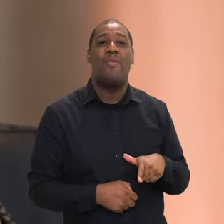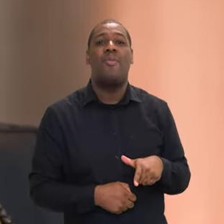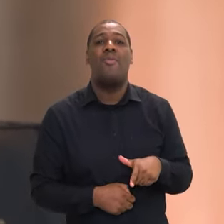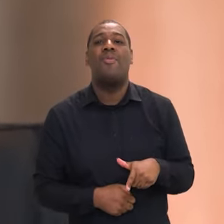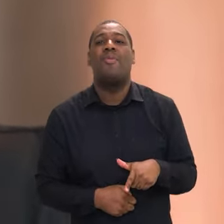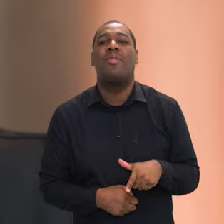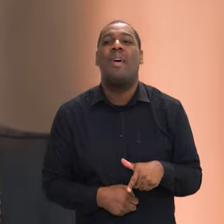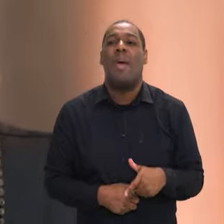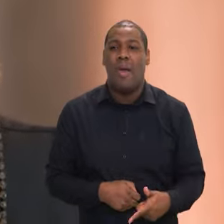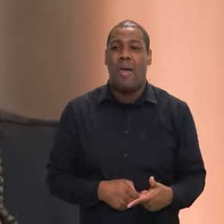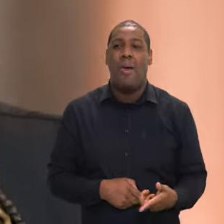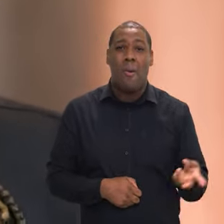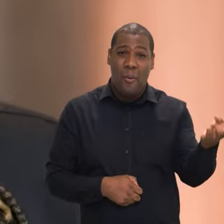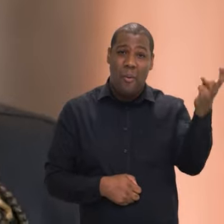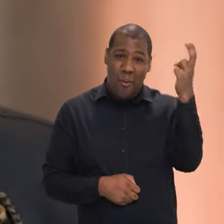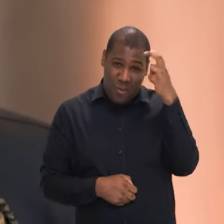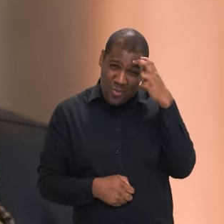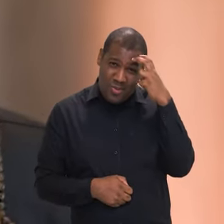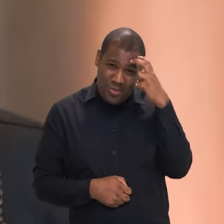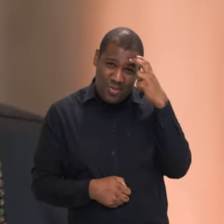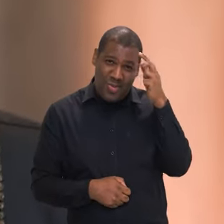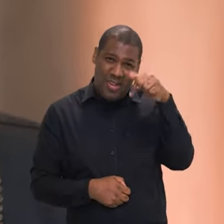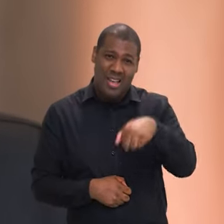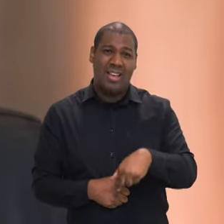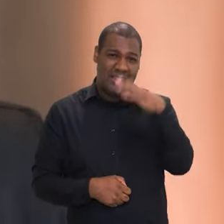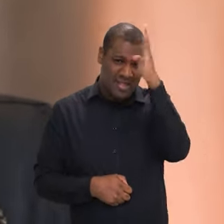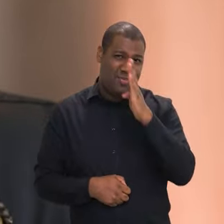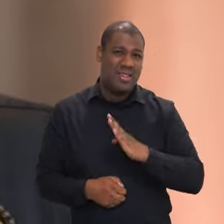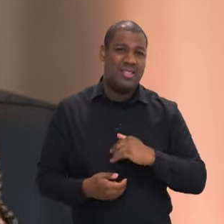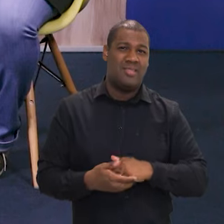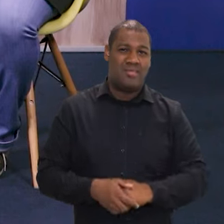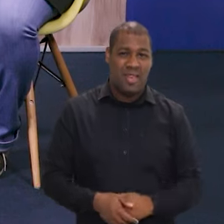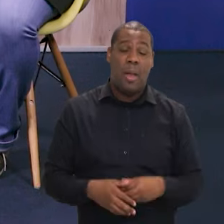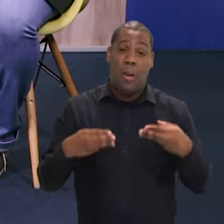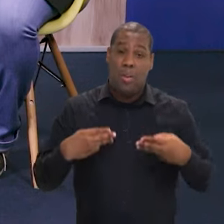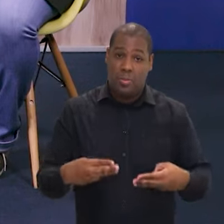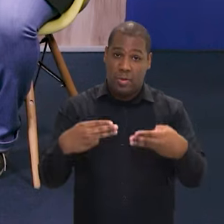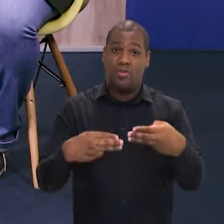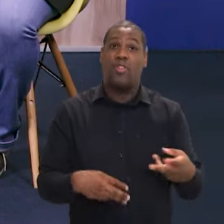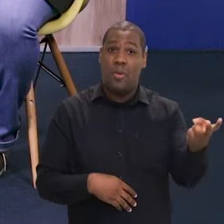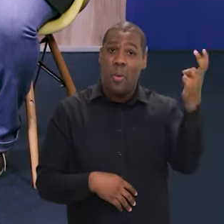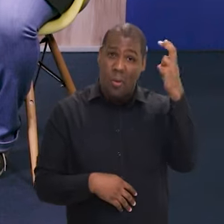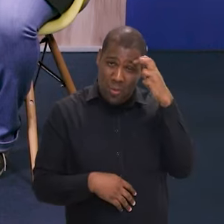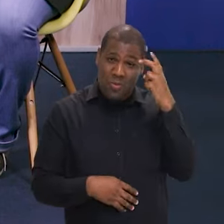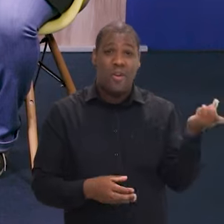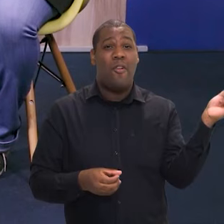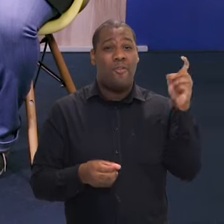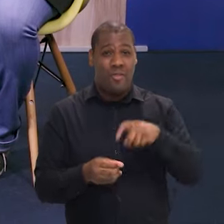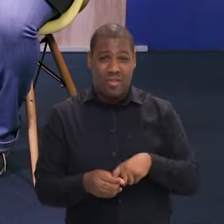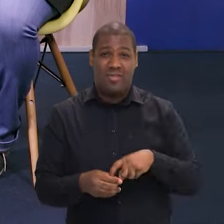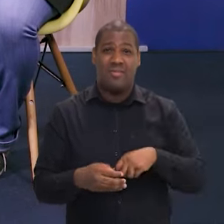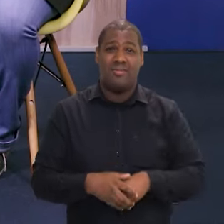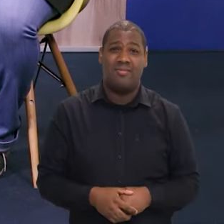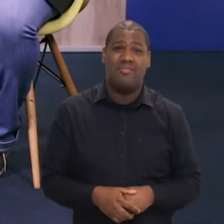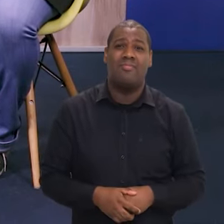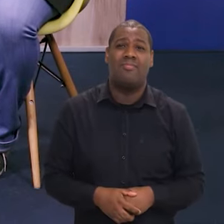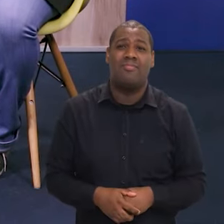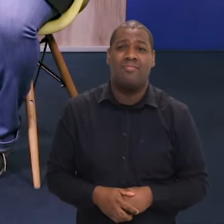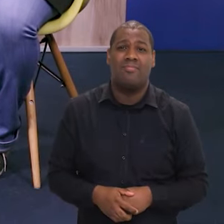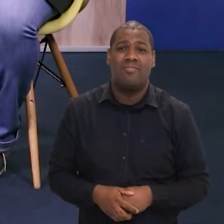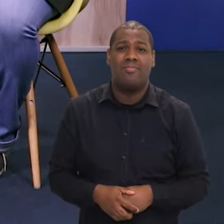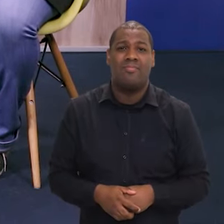faz o coroamento, né? Desse processo de remontagem do Ministério da Cultura. porque no estado de